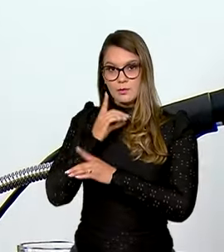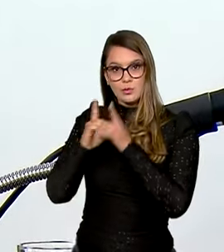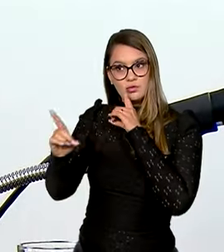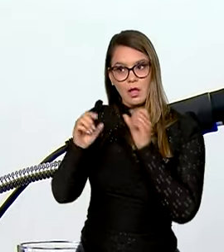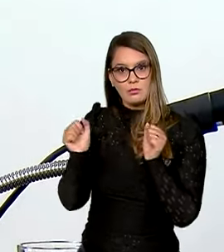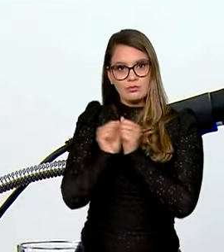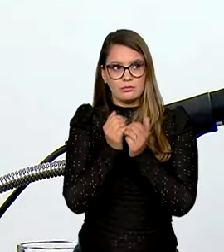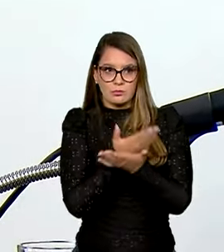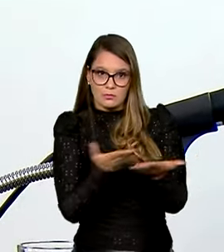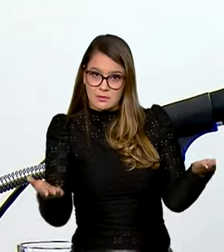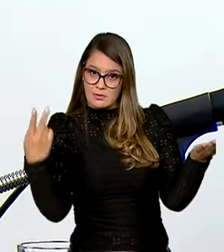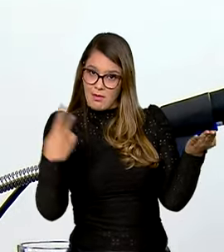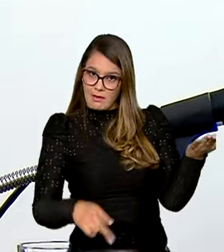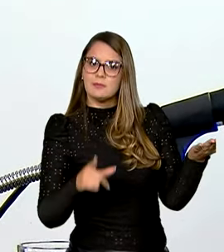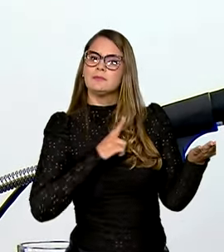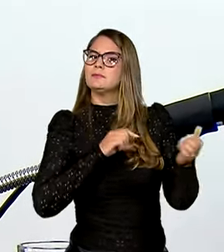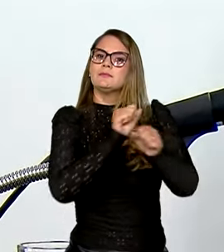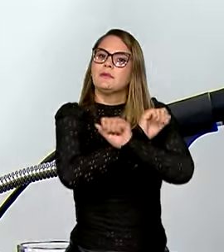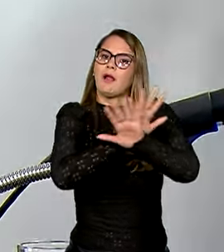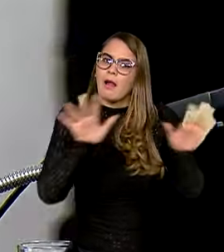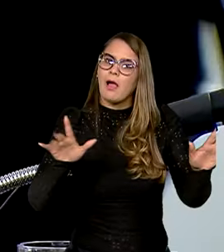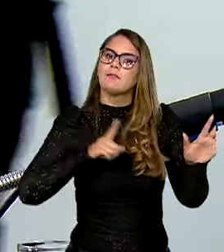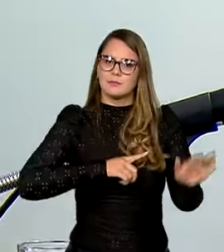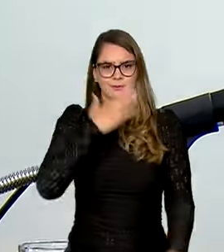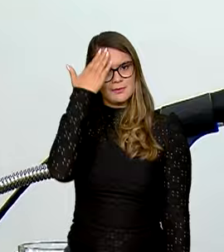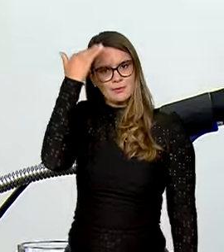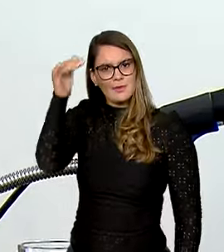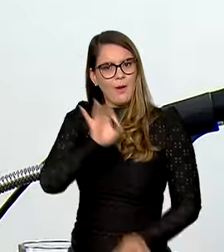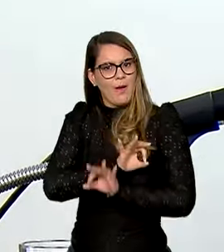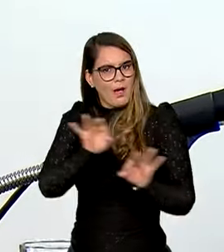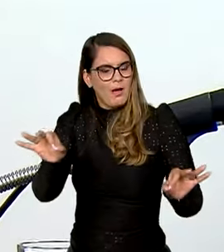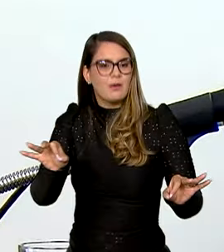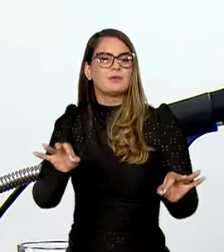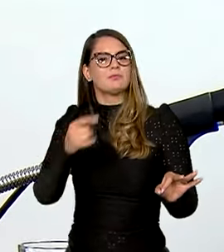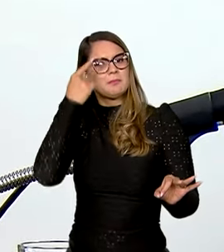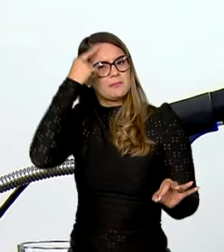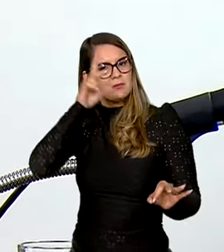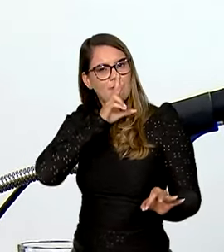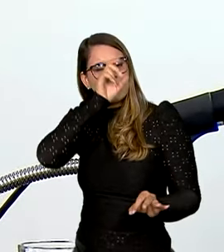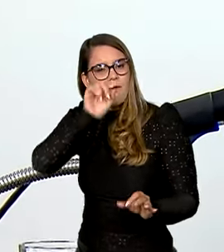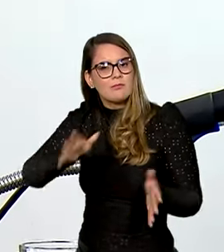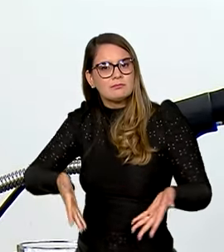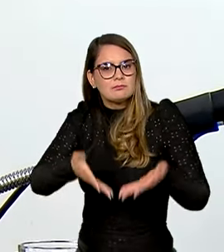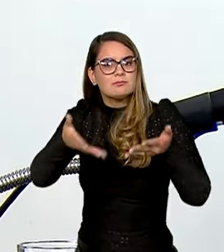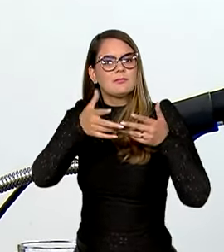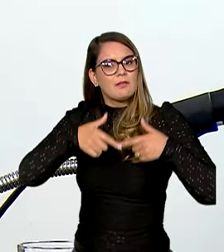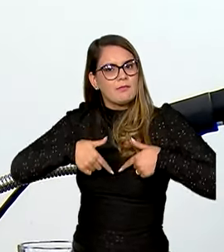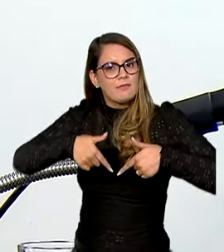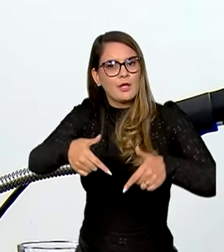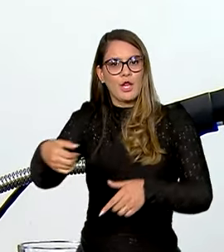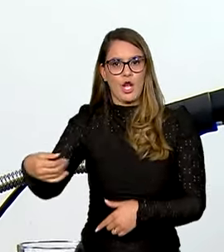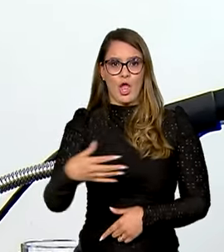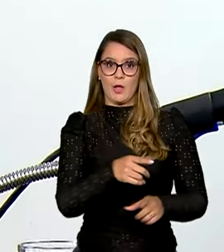com vocês nesse Fórum, nós teremos clareza que teremos sucesso em adensar, em fortalecer e enfrentar